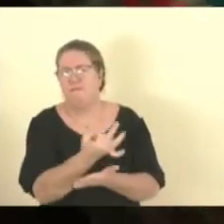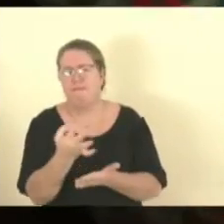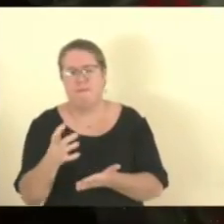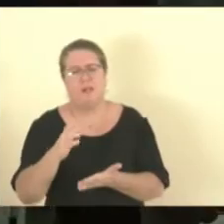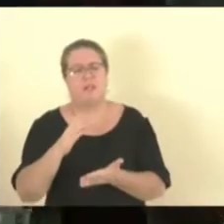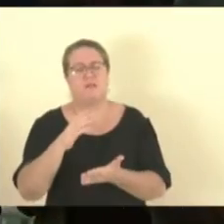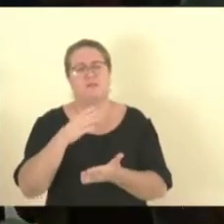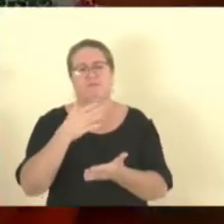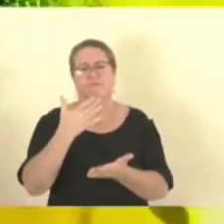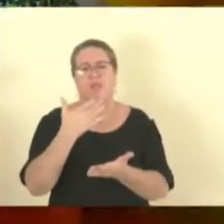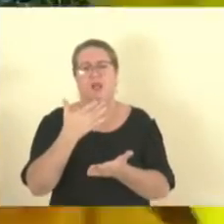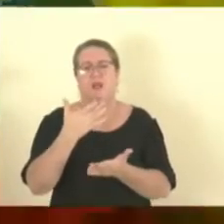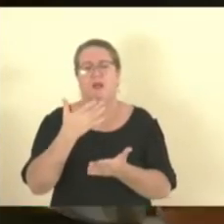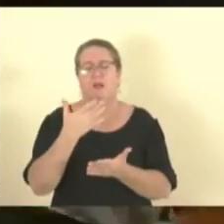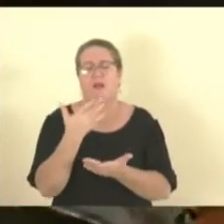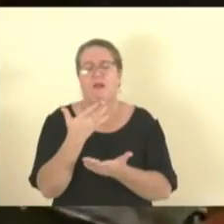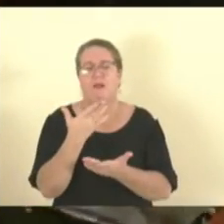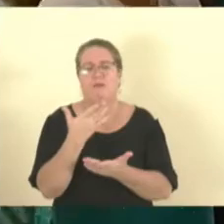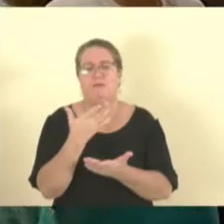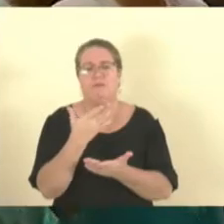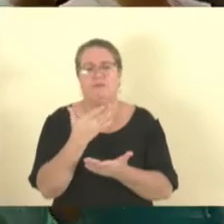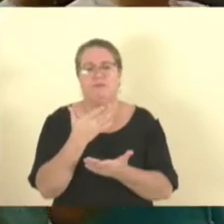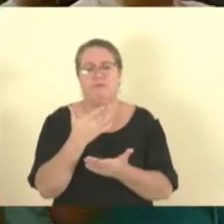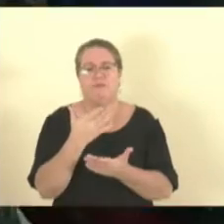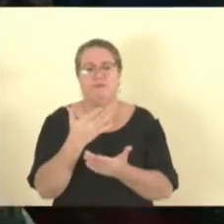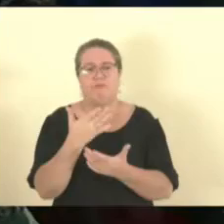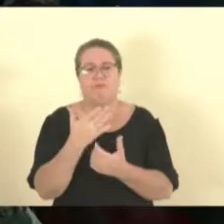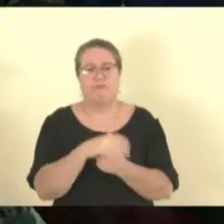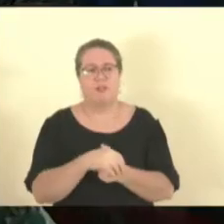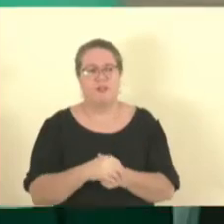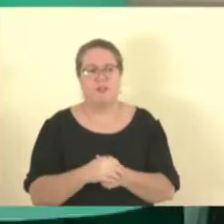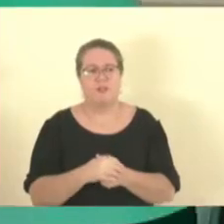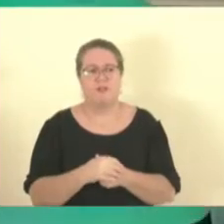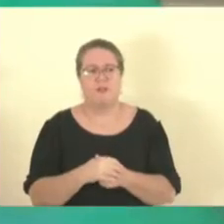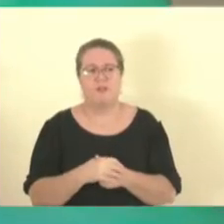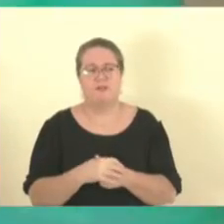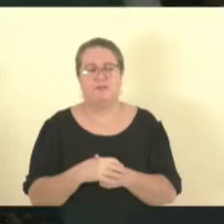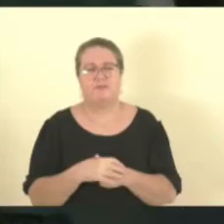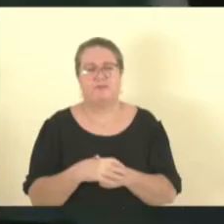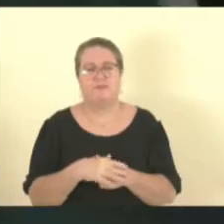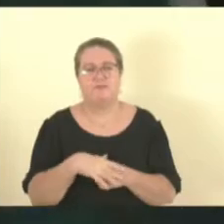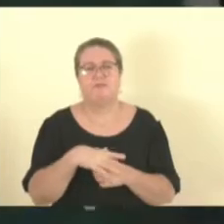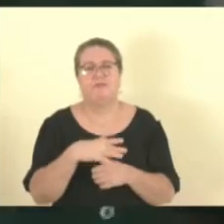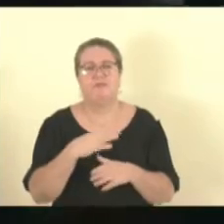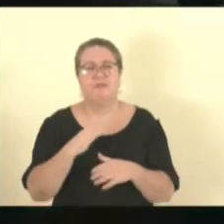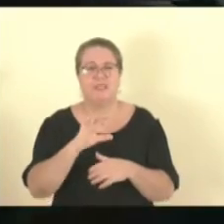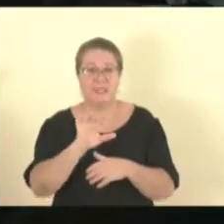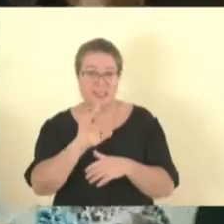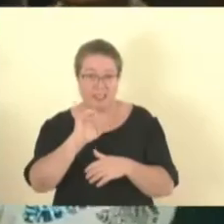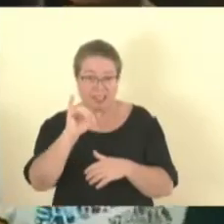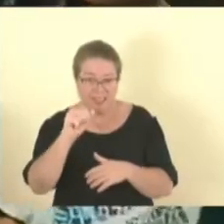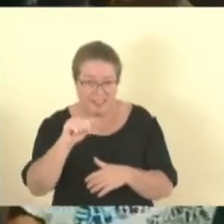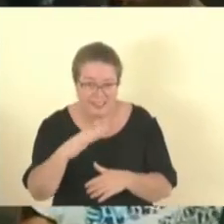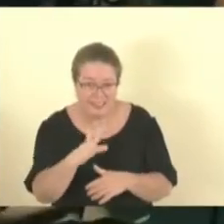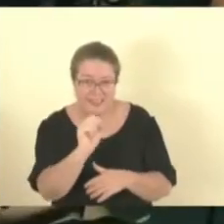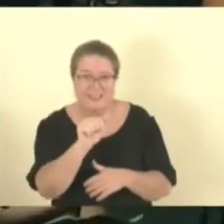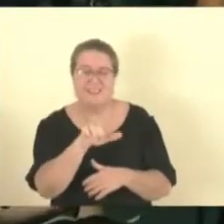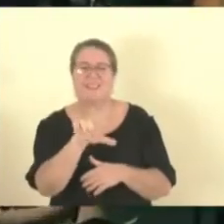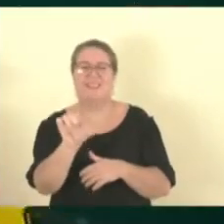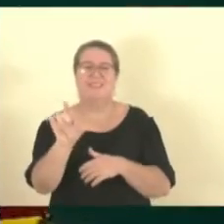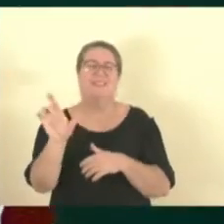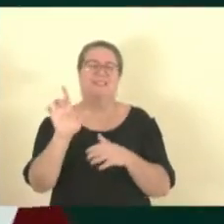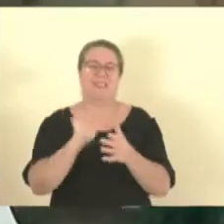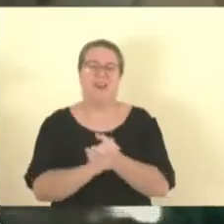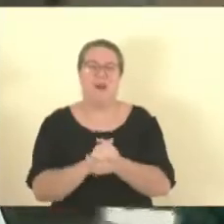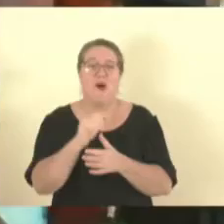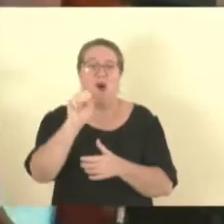e também 2 mil líderes voluntários. Trabalhamos com líderes totalmente voluntários. E estamos em